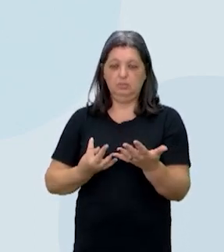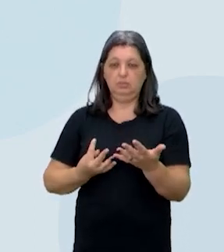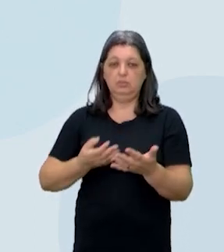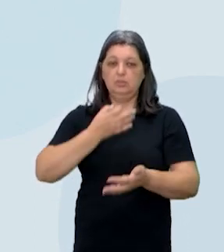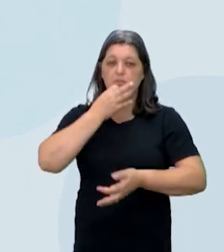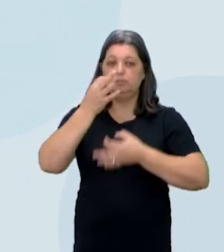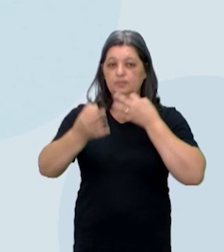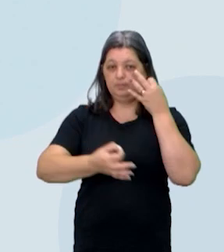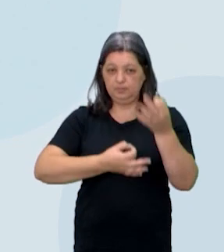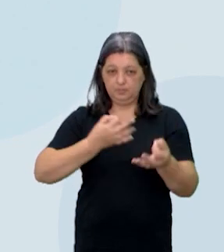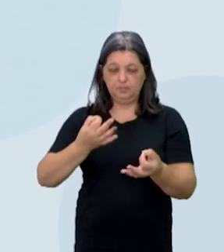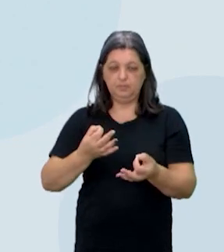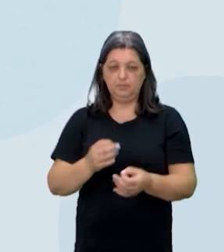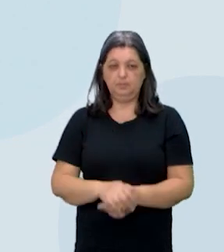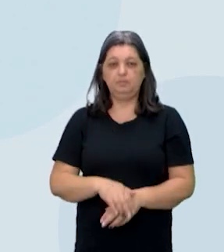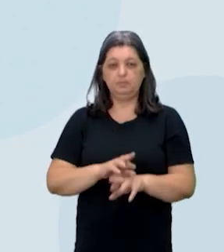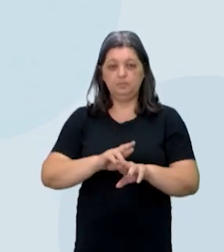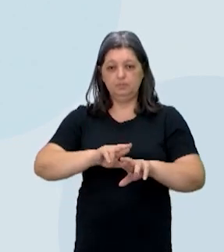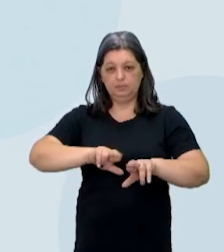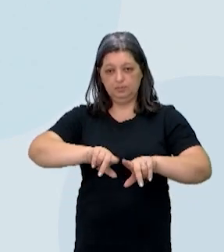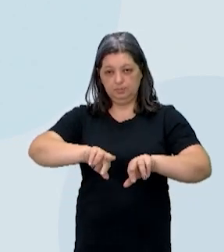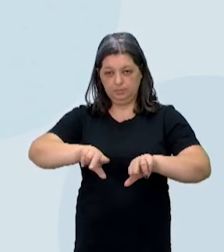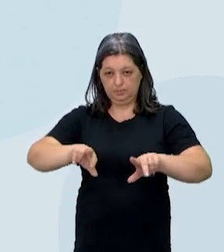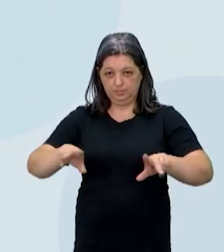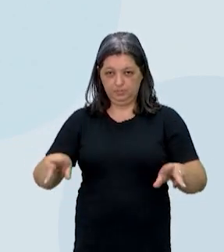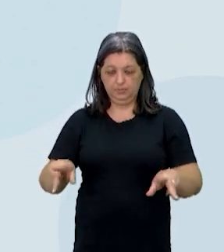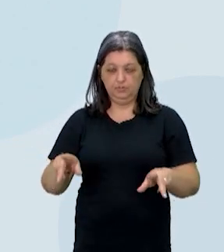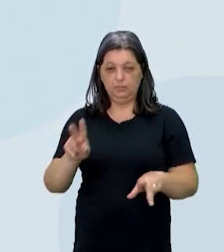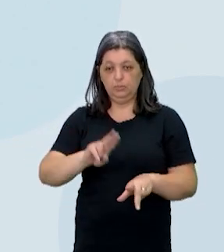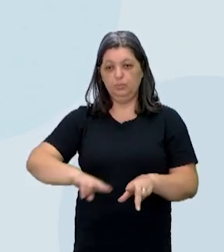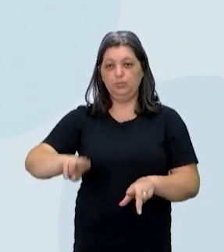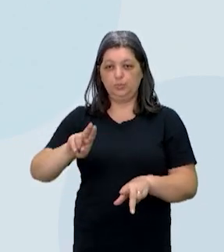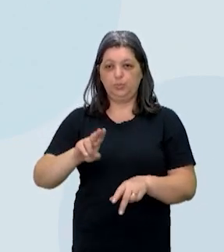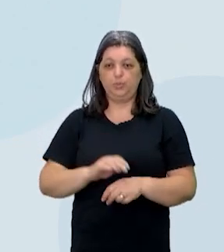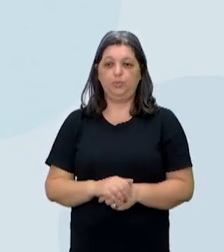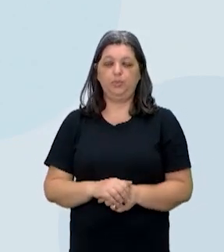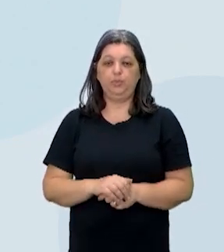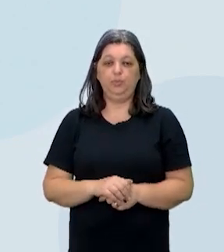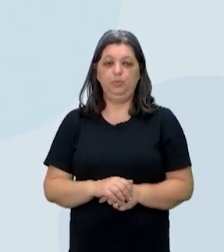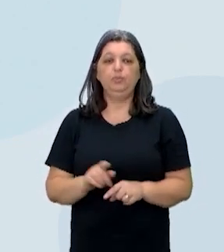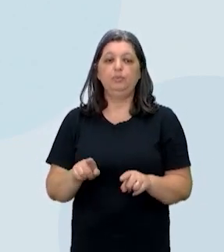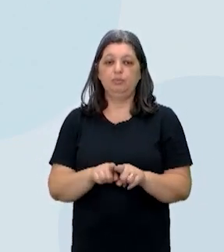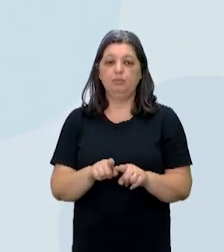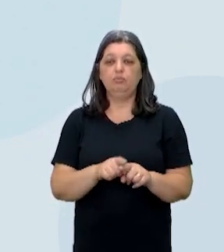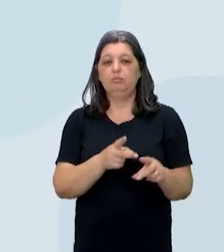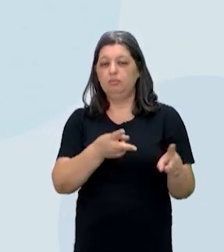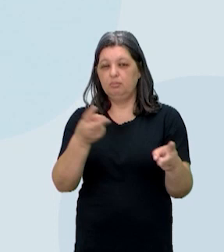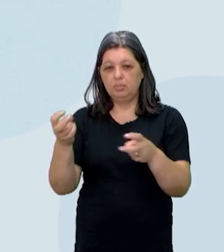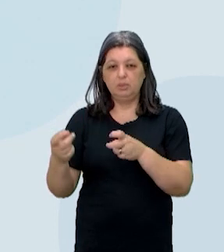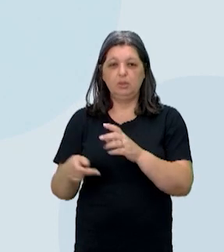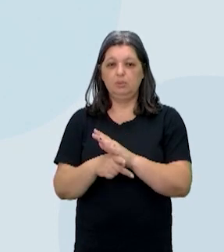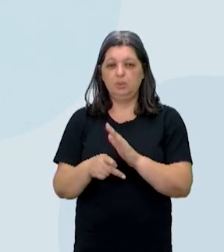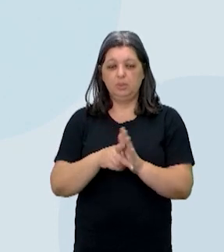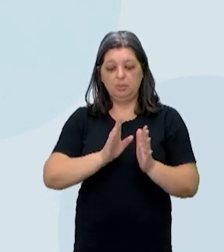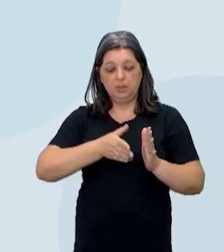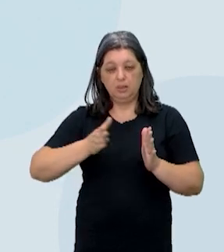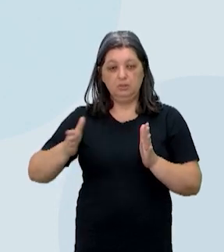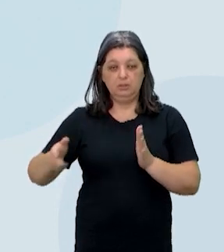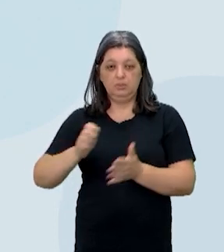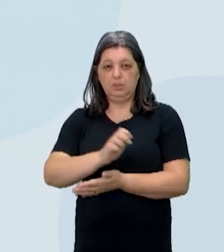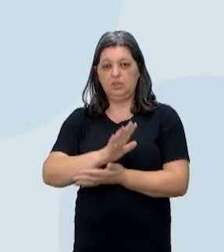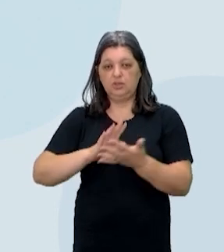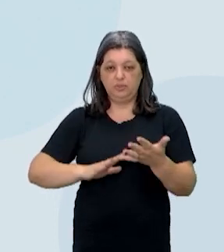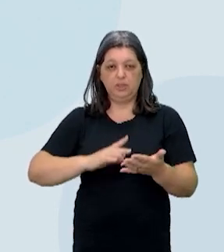argumentativo em suas diferentes situações de uso. E localizar conectores sequenciais a partir das